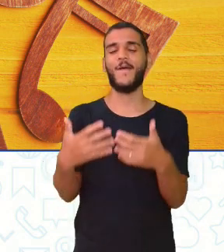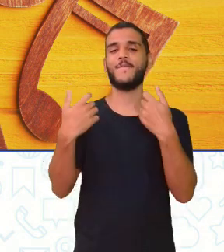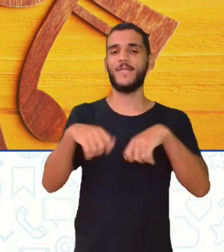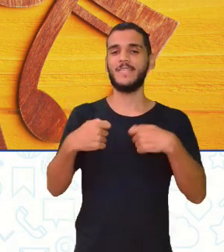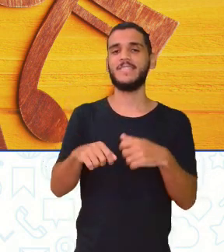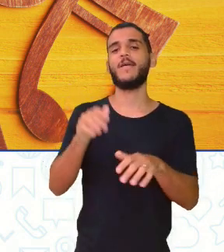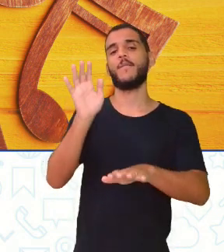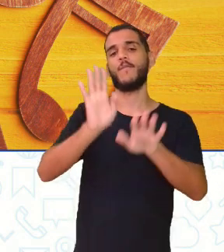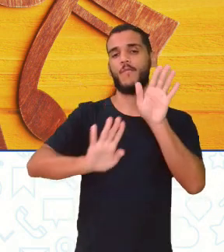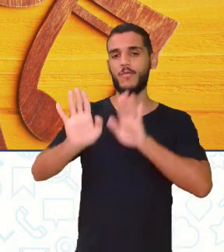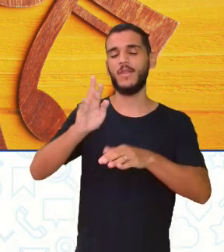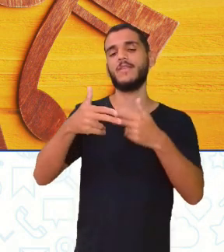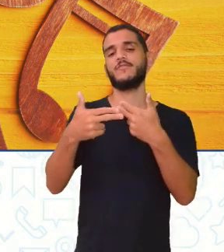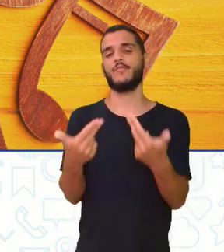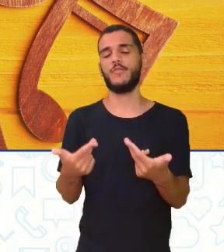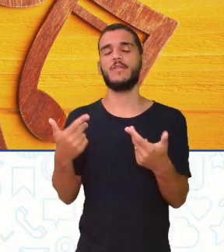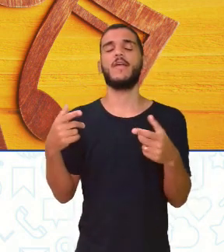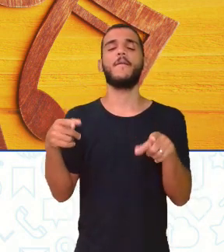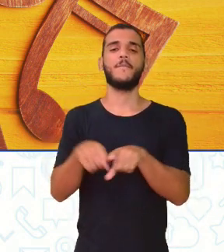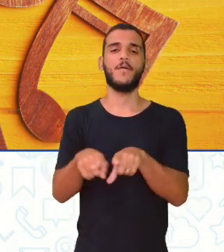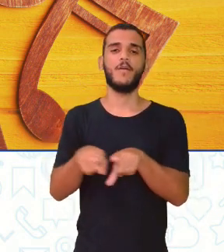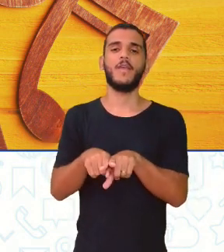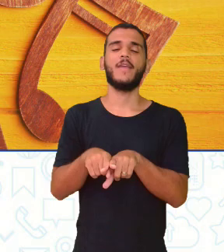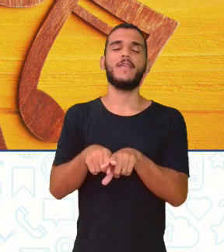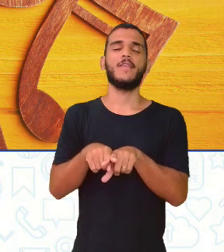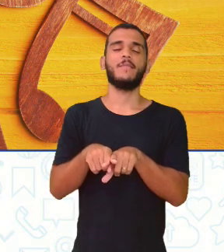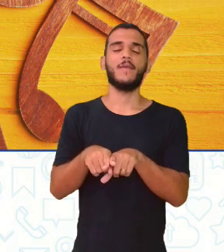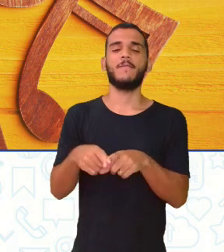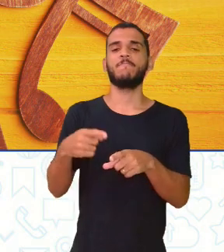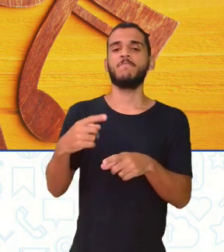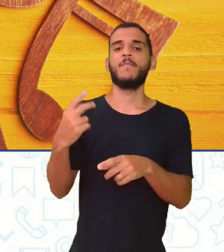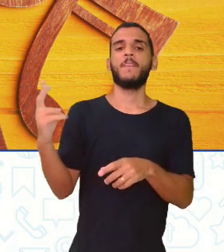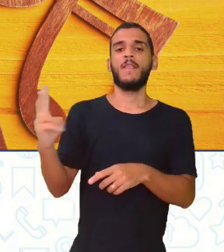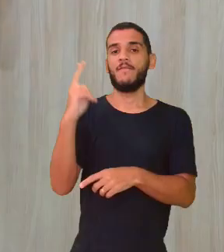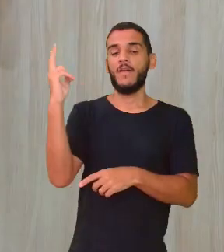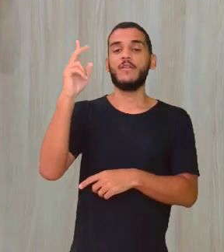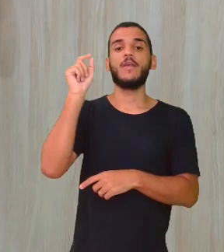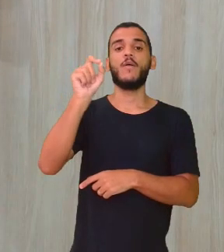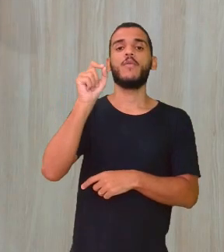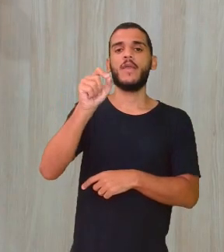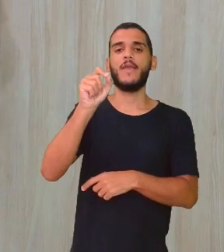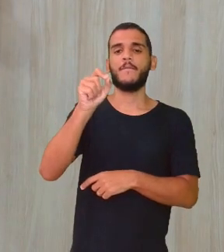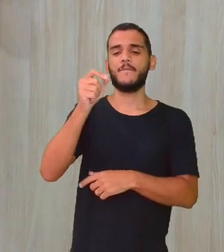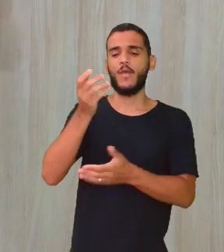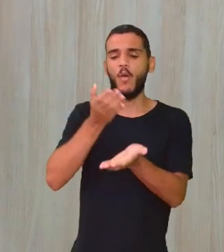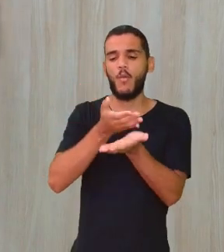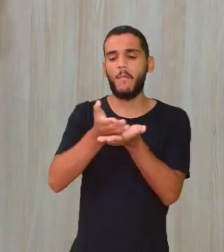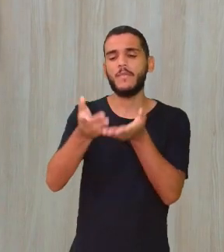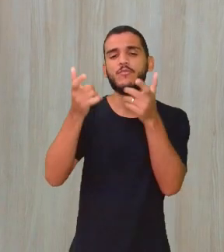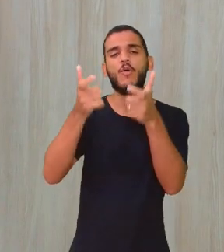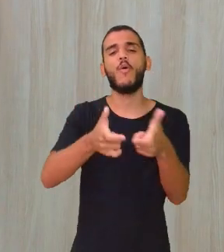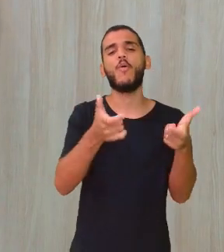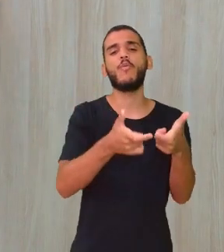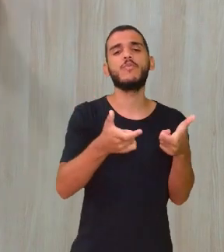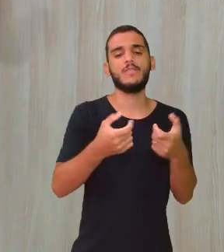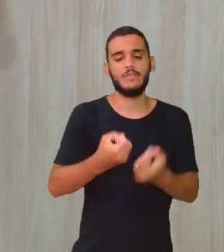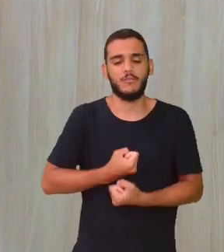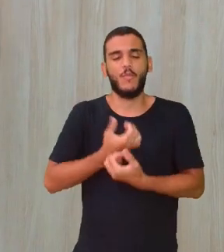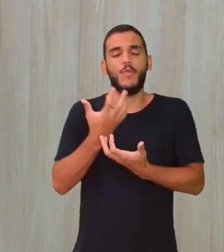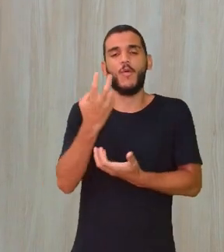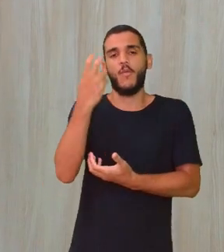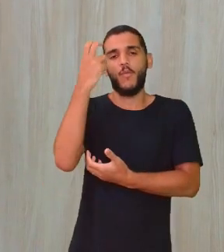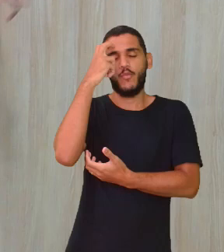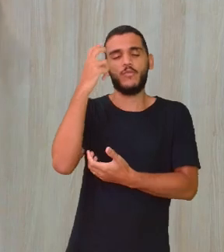cuidadoso, cauteloso e valorizar as origens. Valorizar as expressões culturais que a gente tem, as